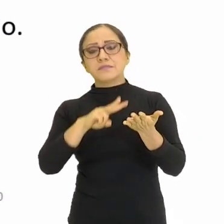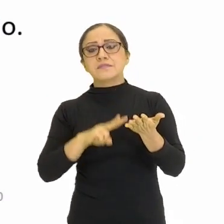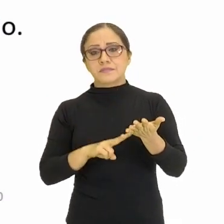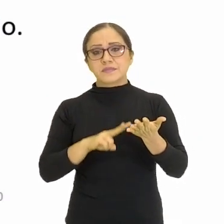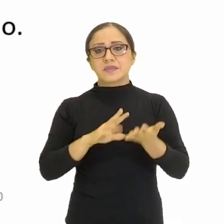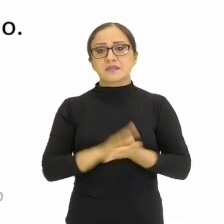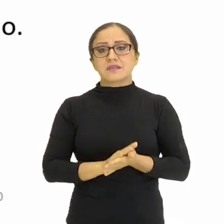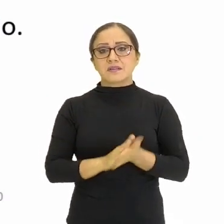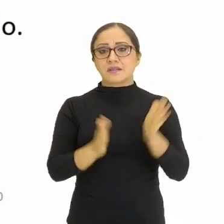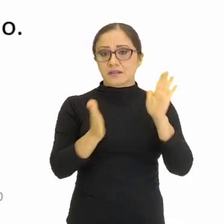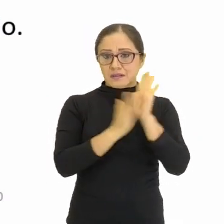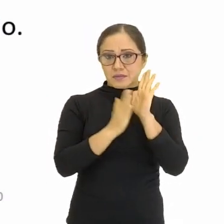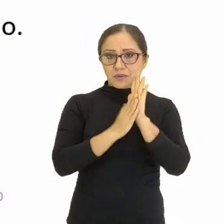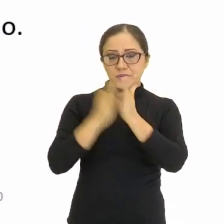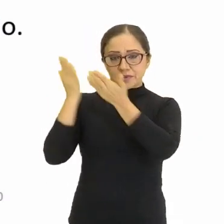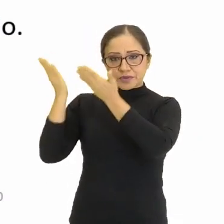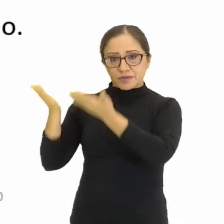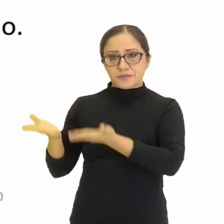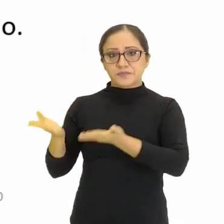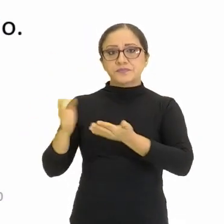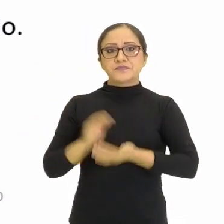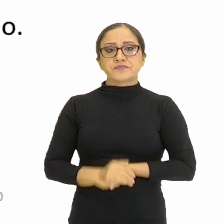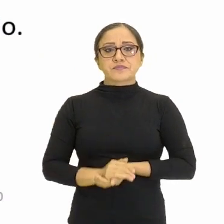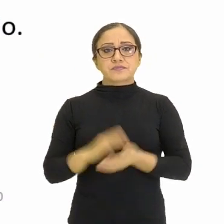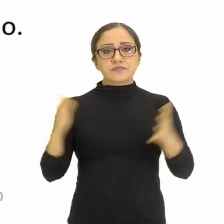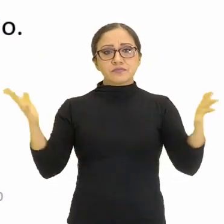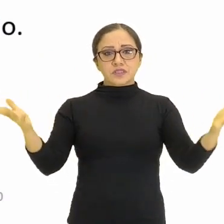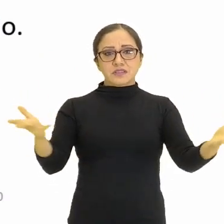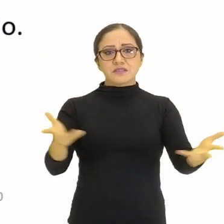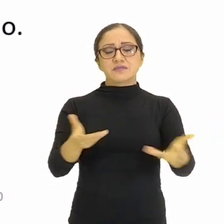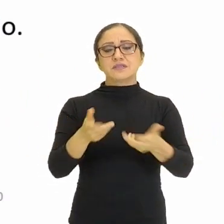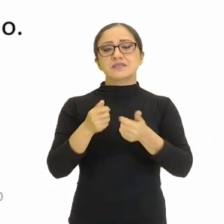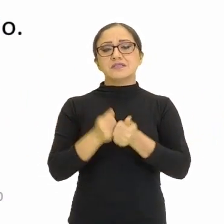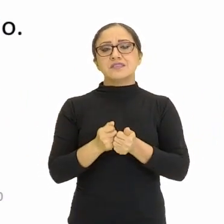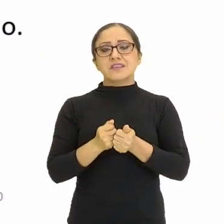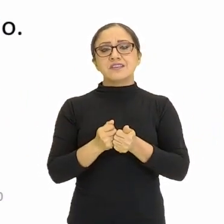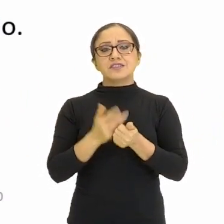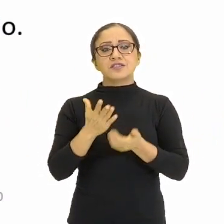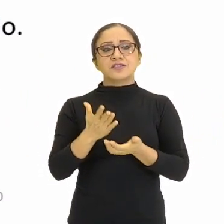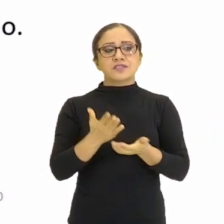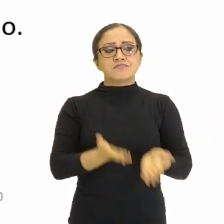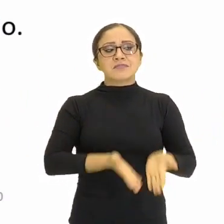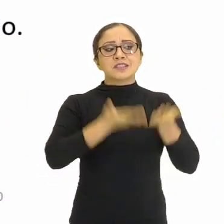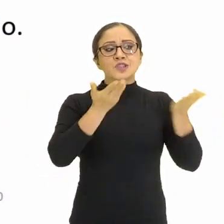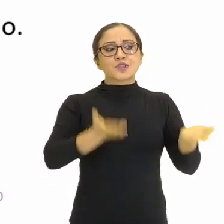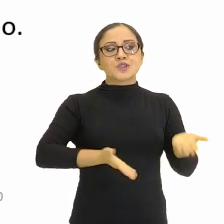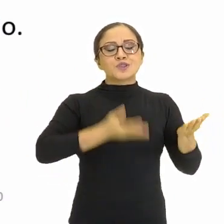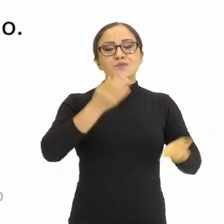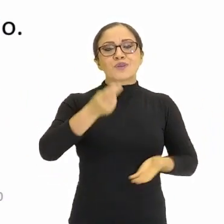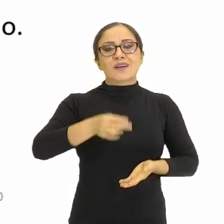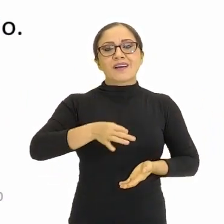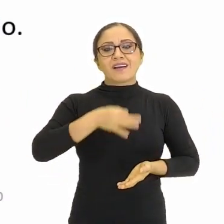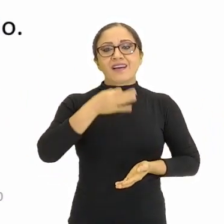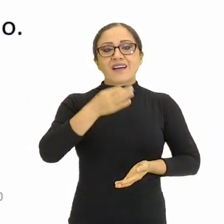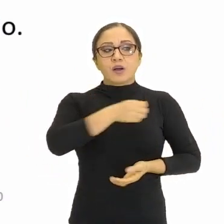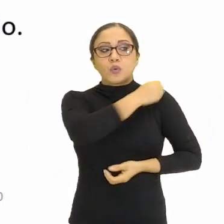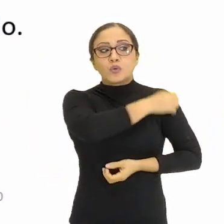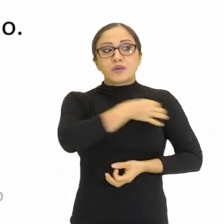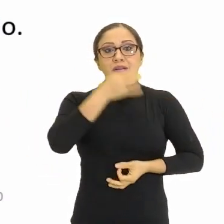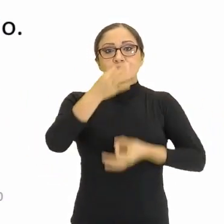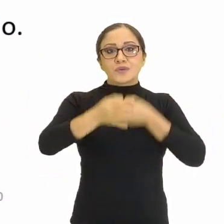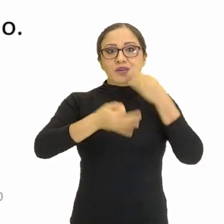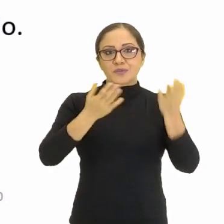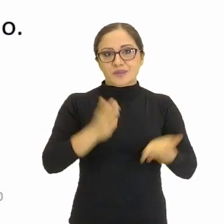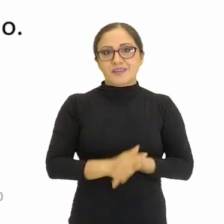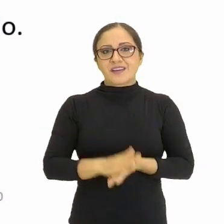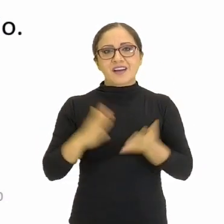nessa proposta, tá? A habilidade de levar os alunos a argumentar. A habilidade de fazer pequenas e precisas questões.